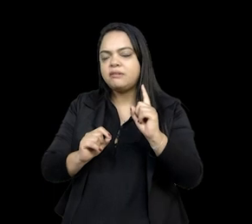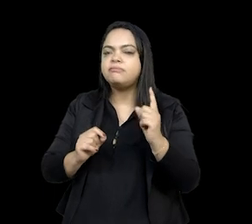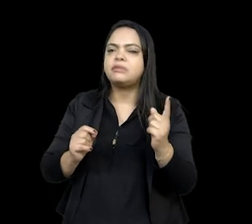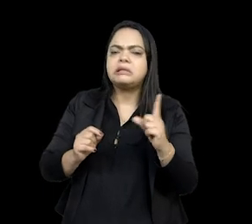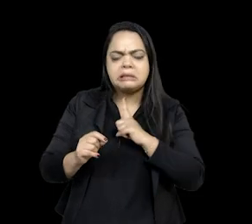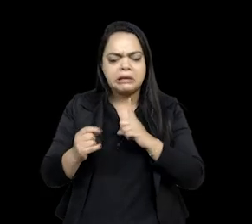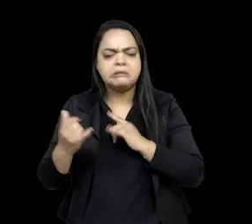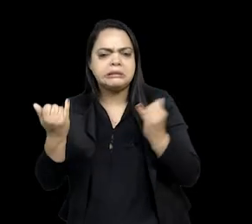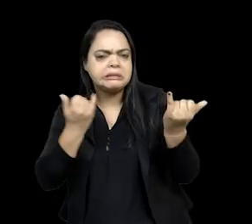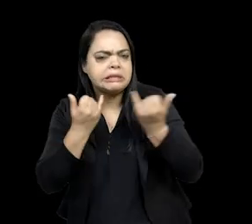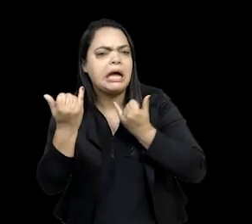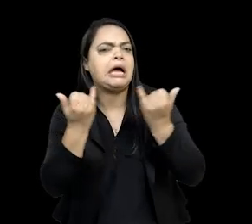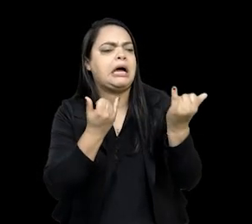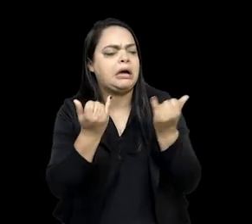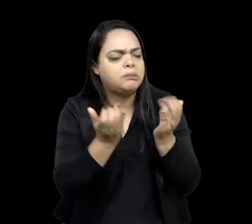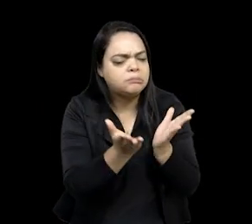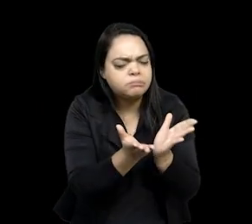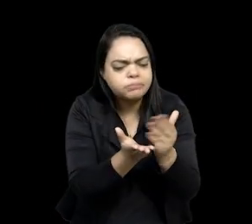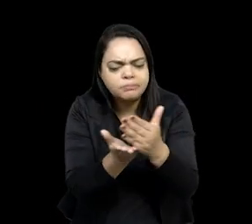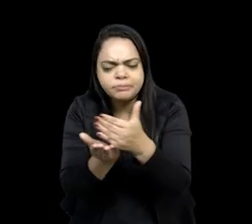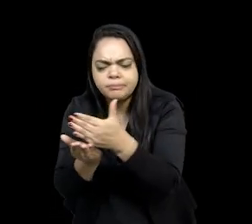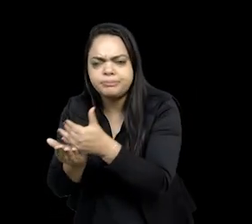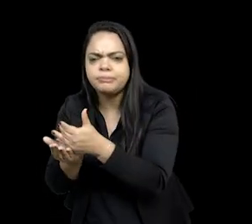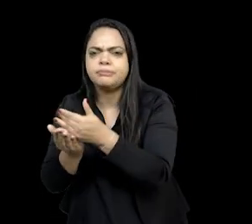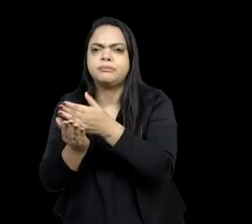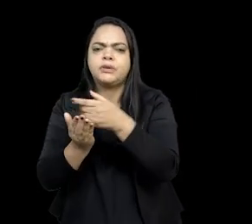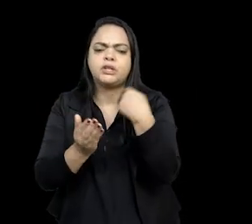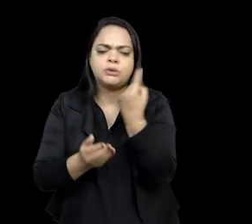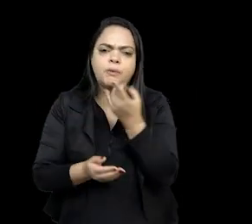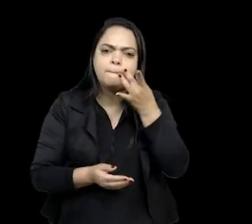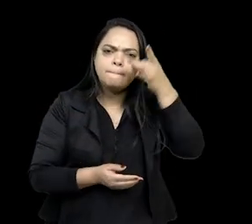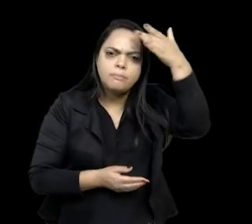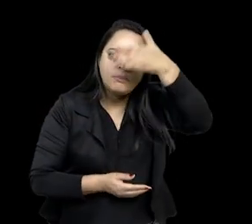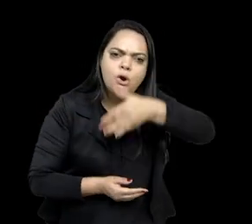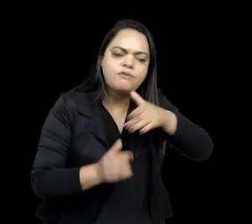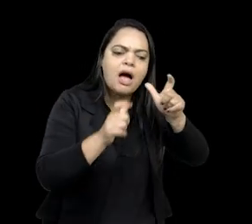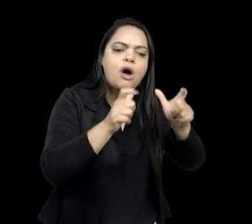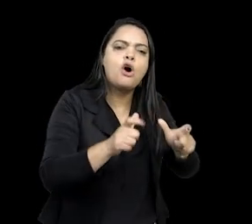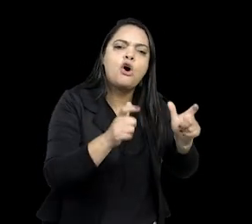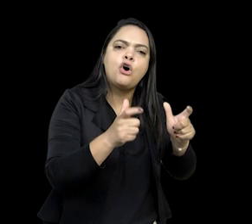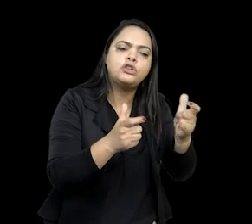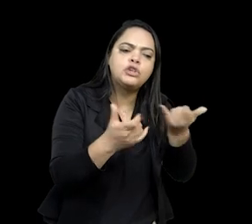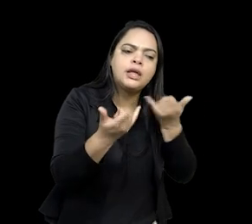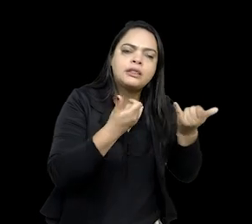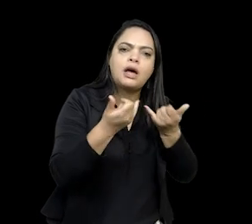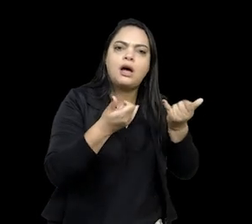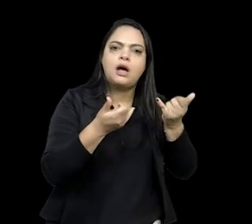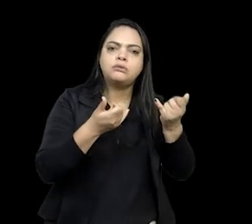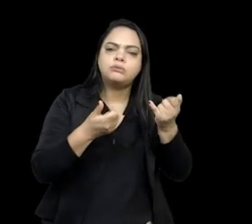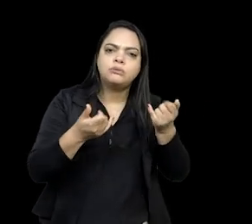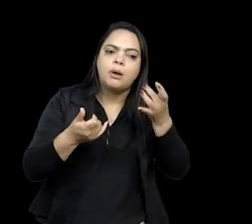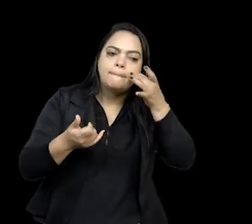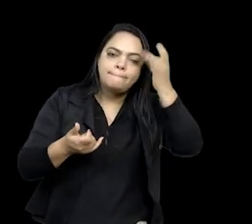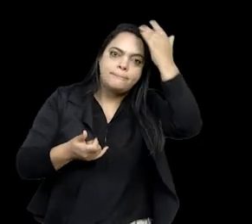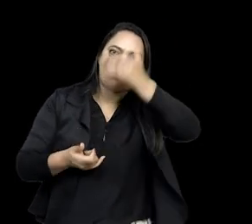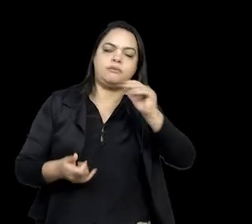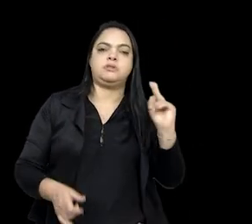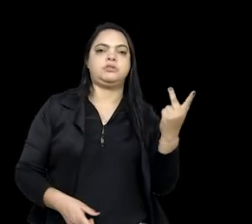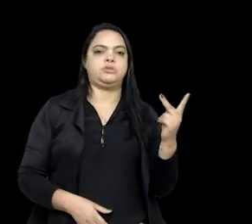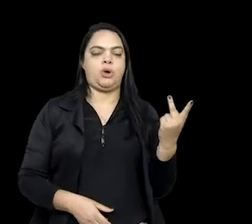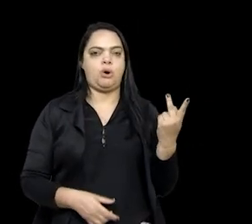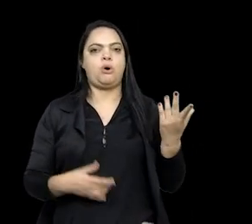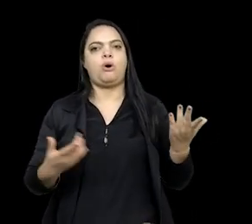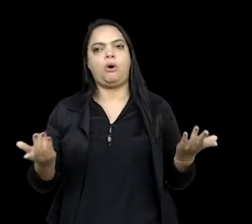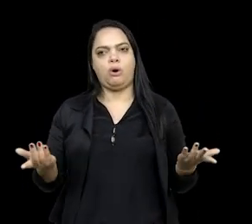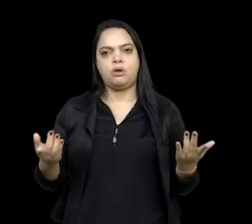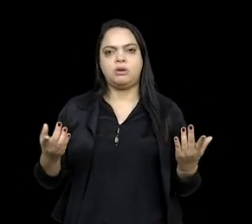dados, né? E demonstrar fontes, sejam elas fontes históricas, Fontes mais do passado